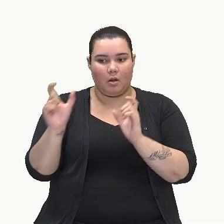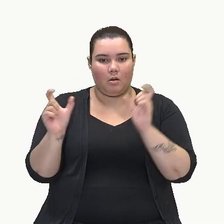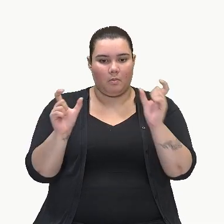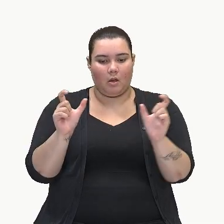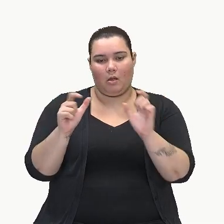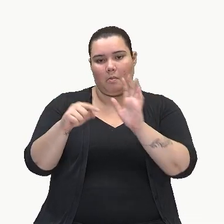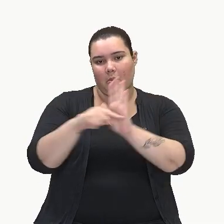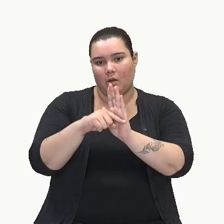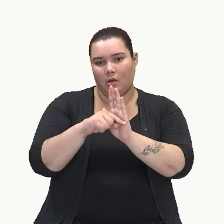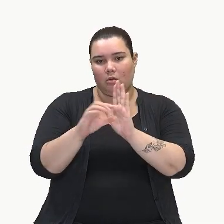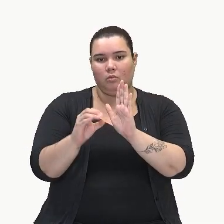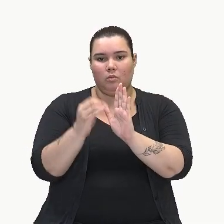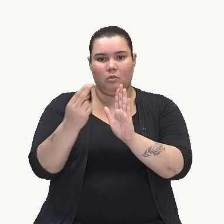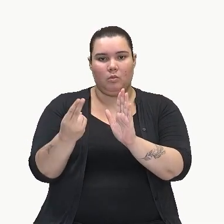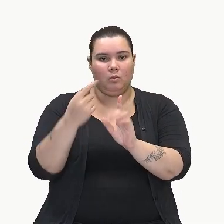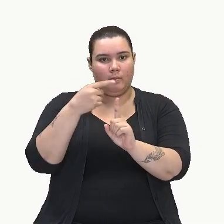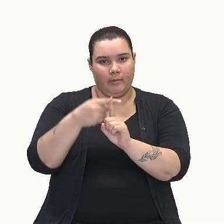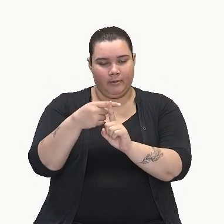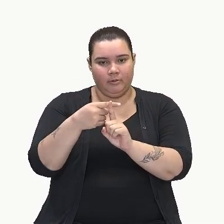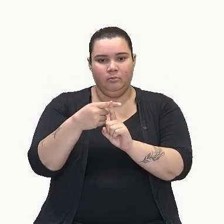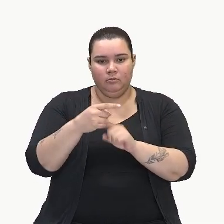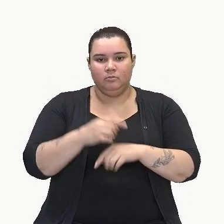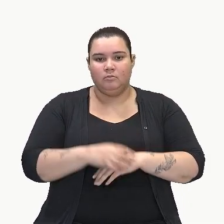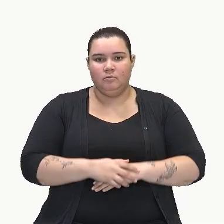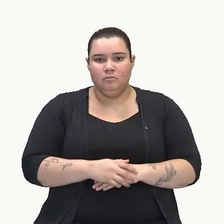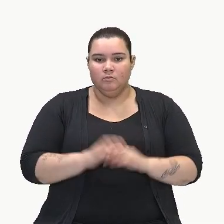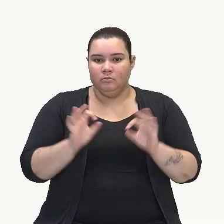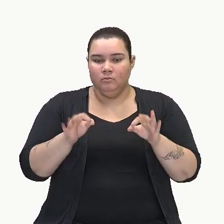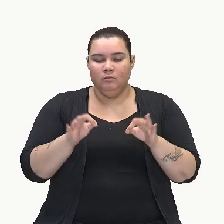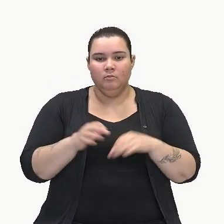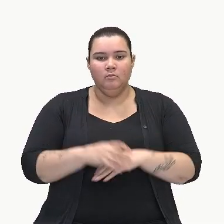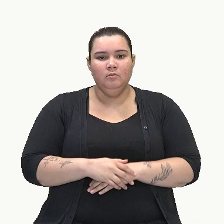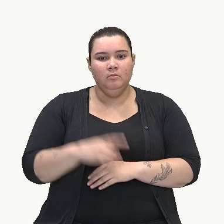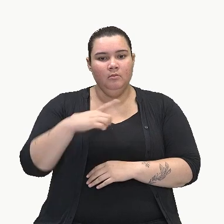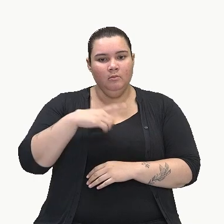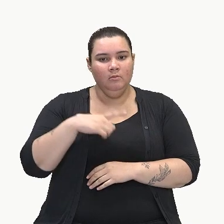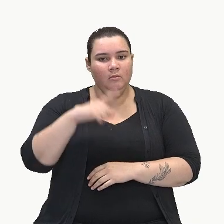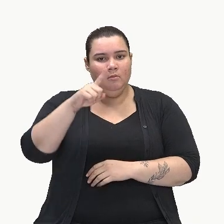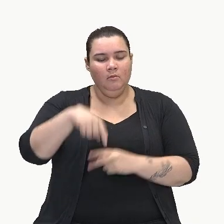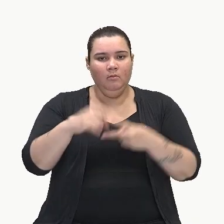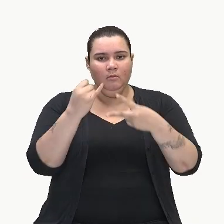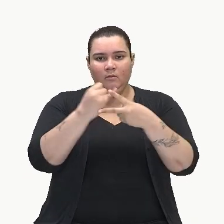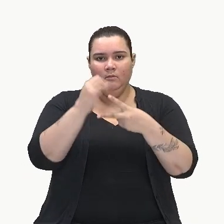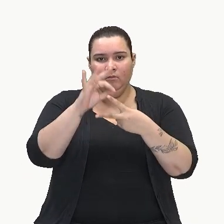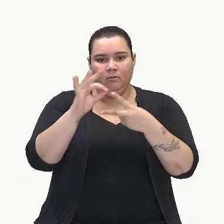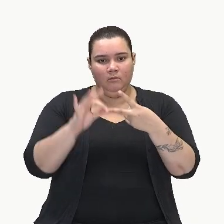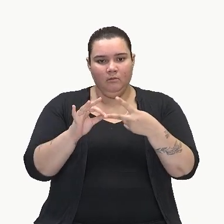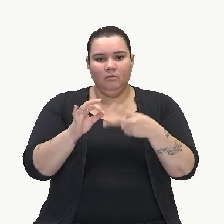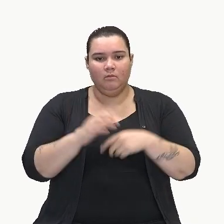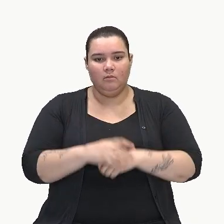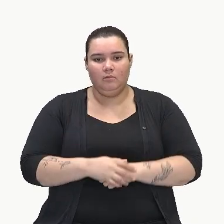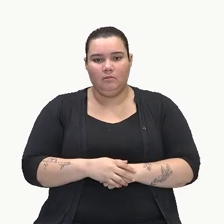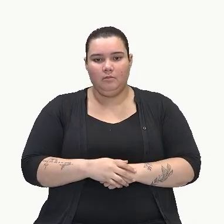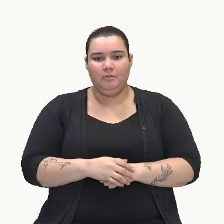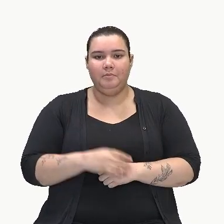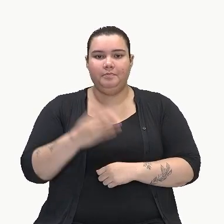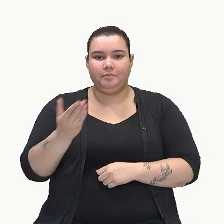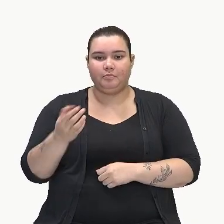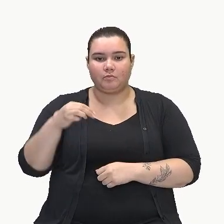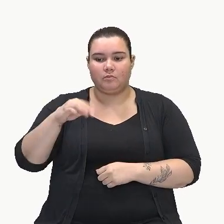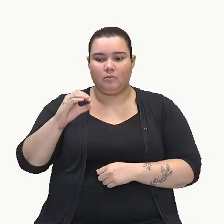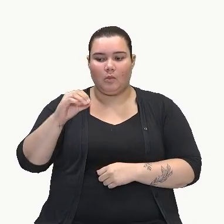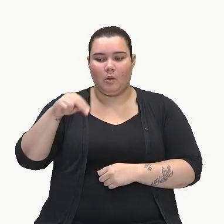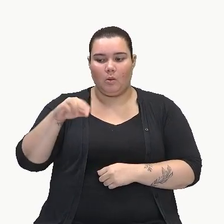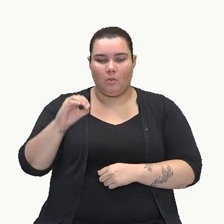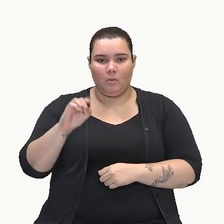Então, aqui eu tenho dois termos, tá bom? Então, aqui eu já teria um polinômio. Lembrando que o monômio são